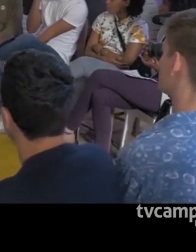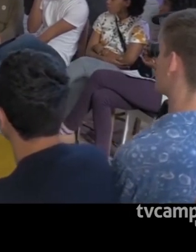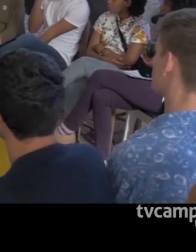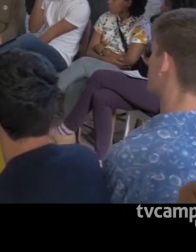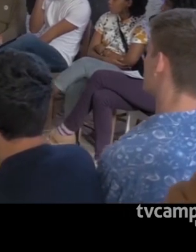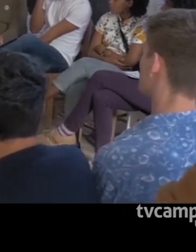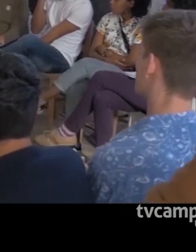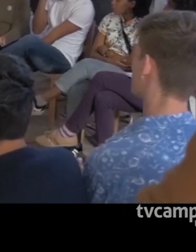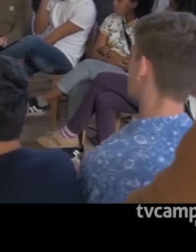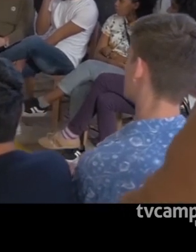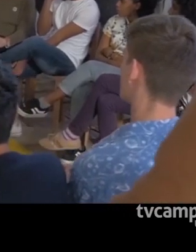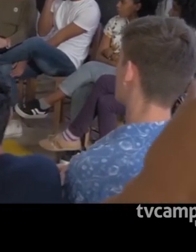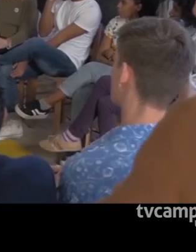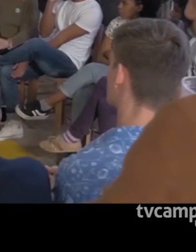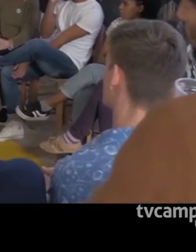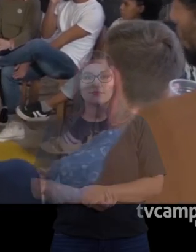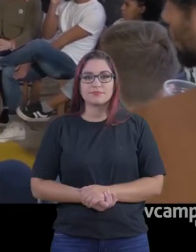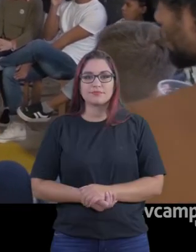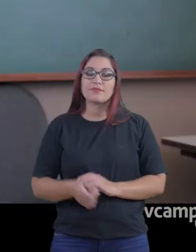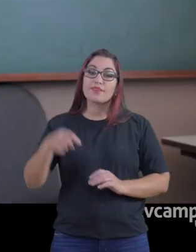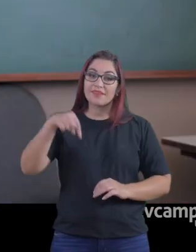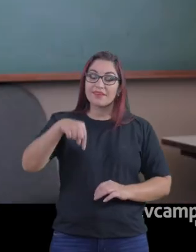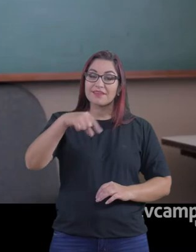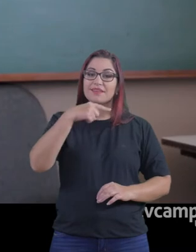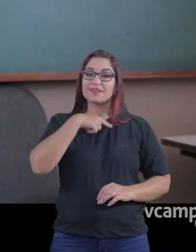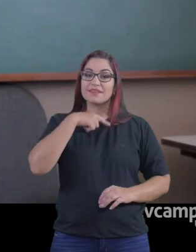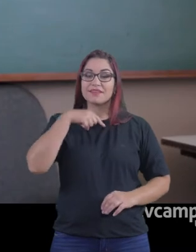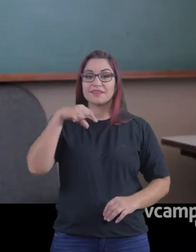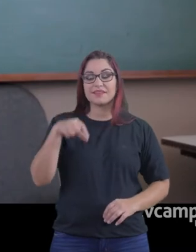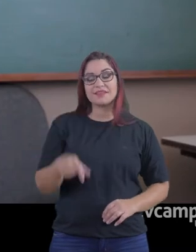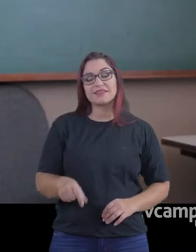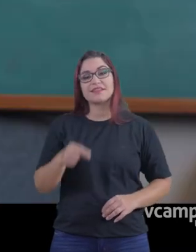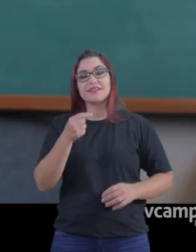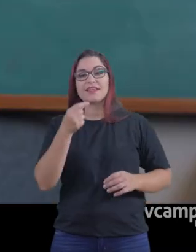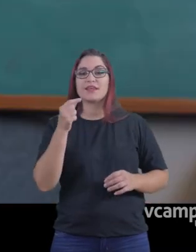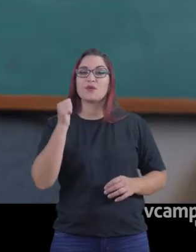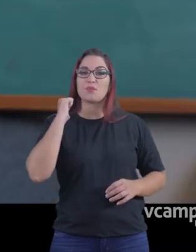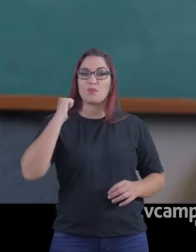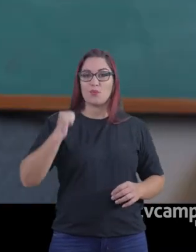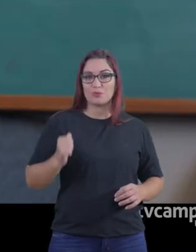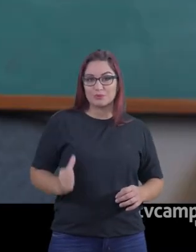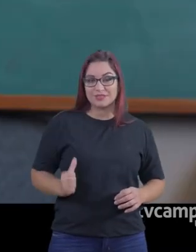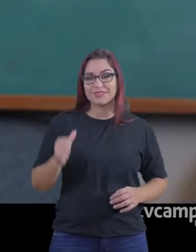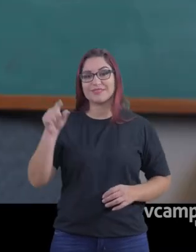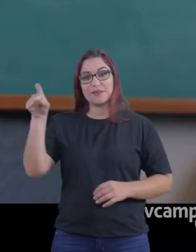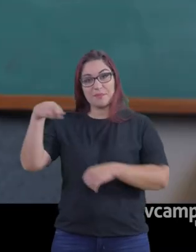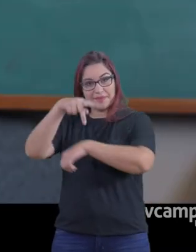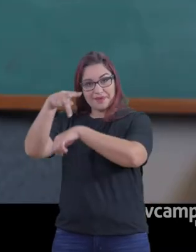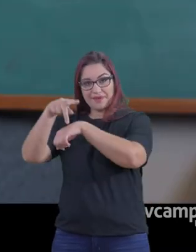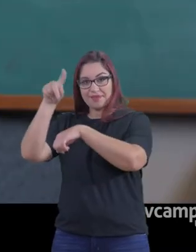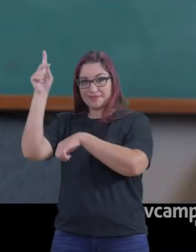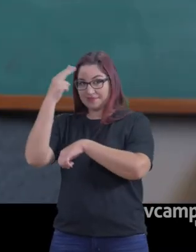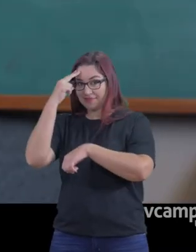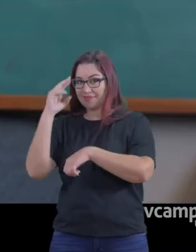Nós mesmos temos a colaboração no Migrate como bolsista do Iderson, que entrou pela resolução e ele tem feito uma